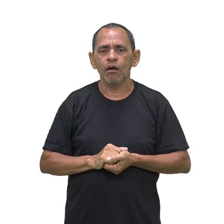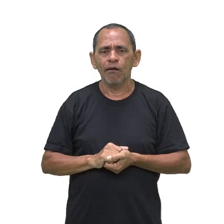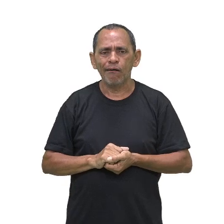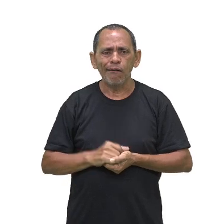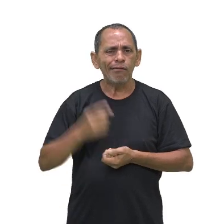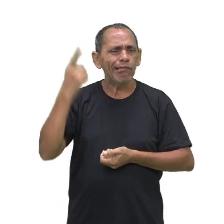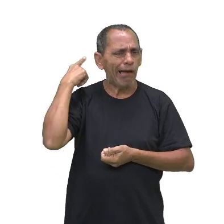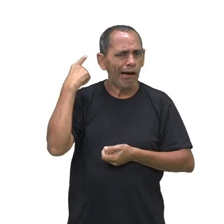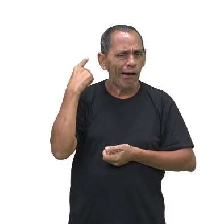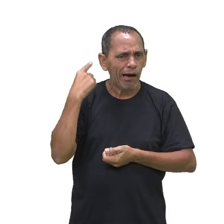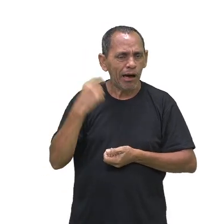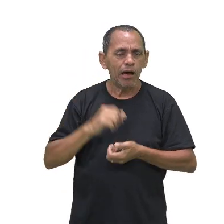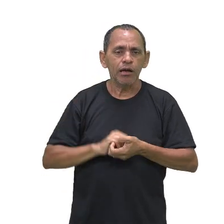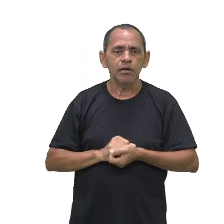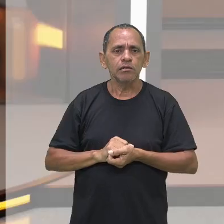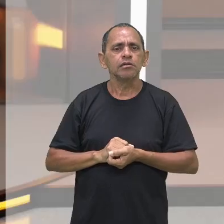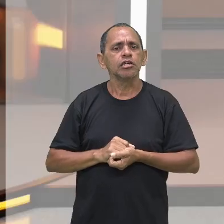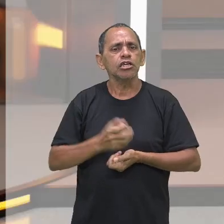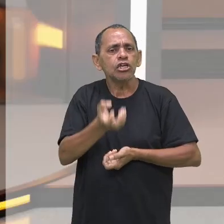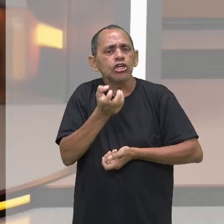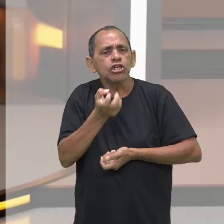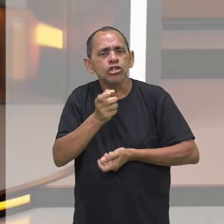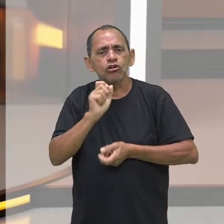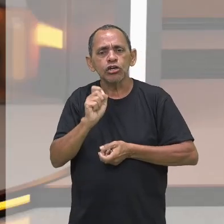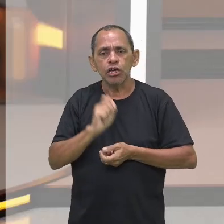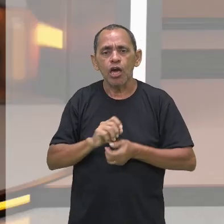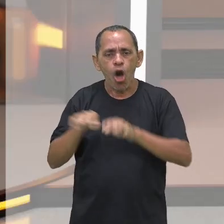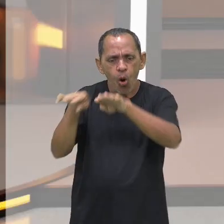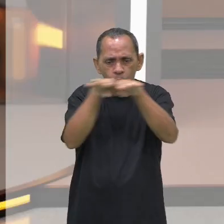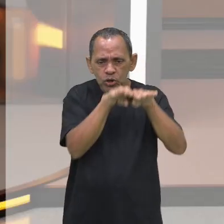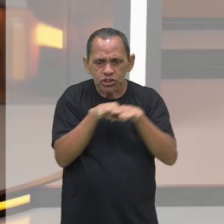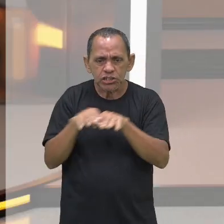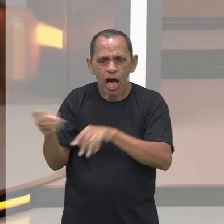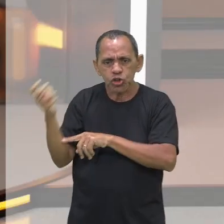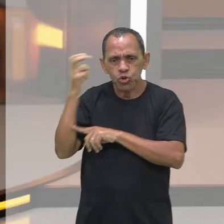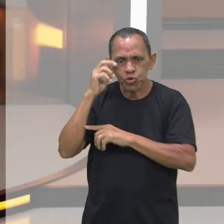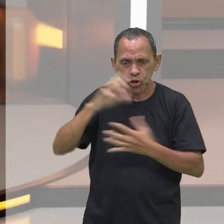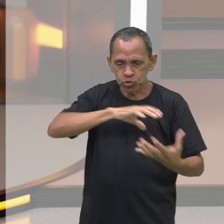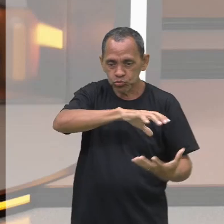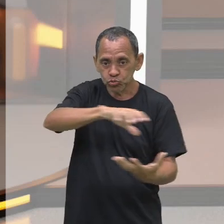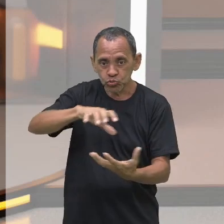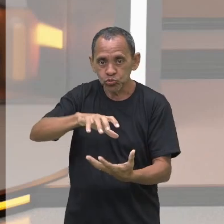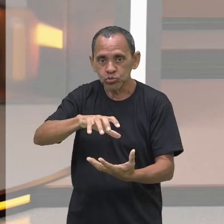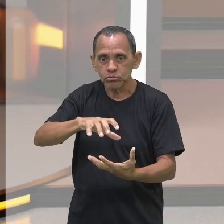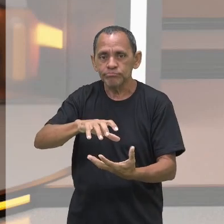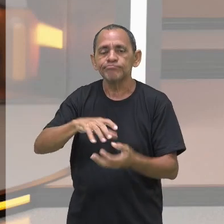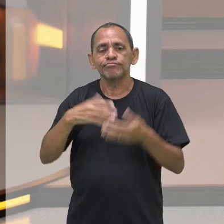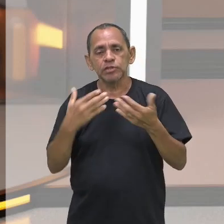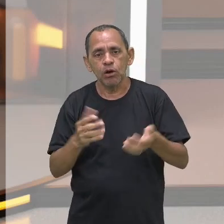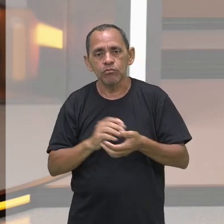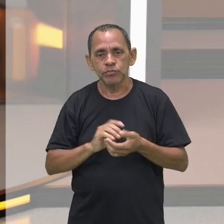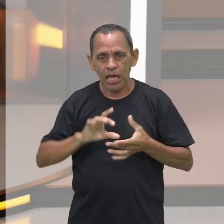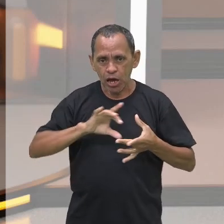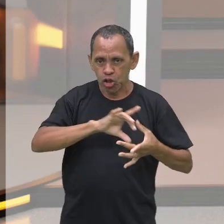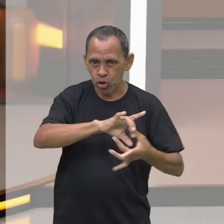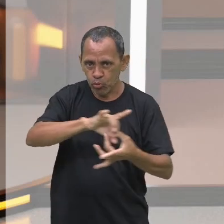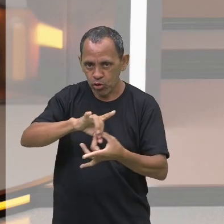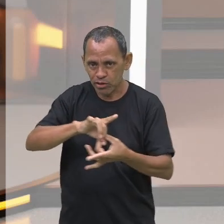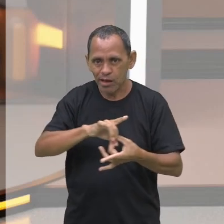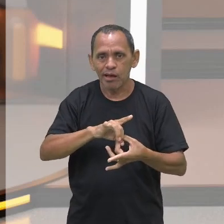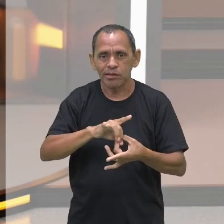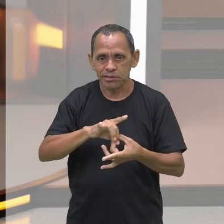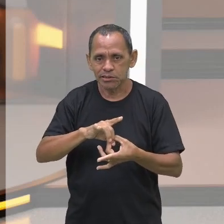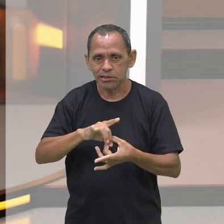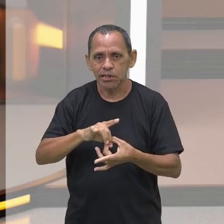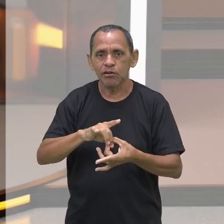homogeneizar as culturas mundiais, a globalização, ela causou o efeito